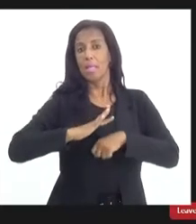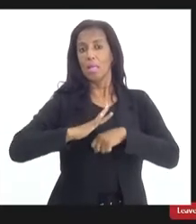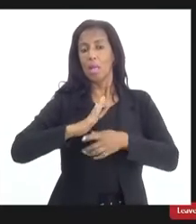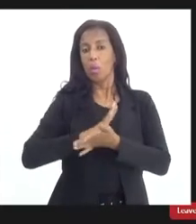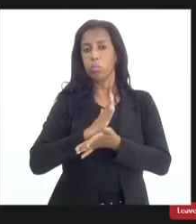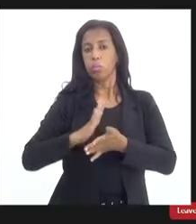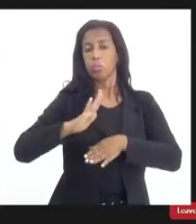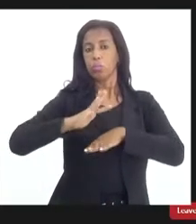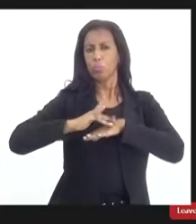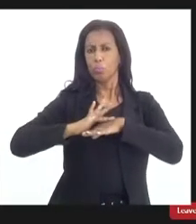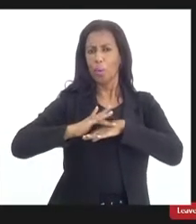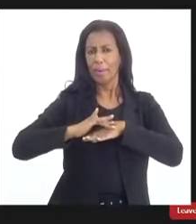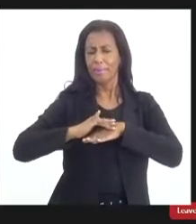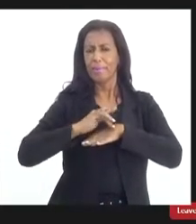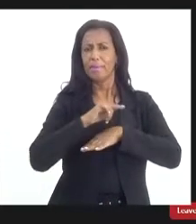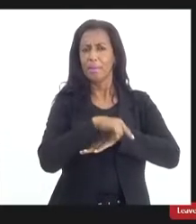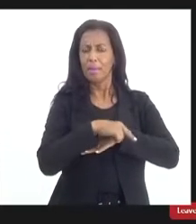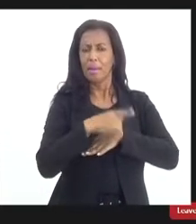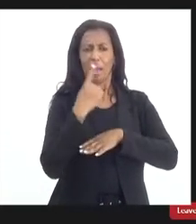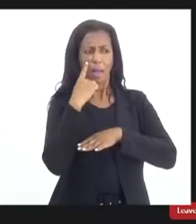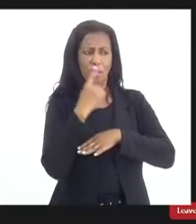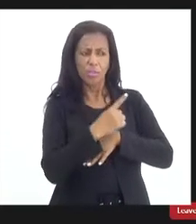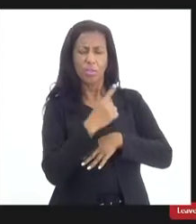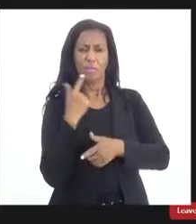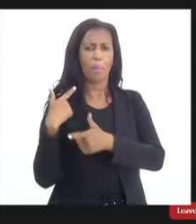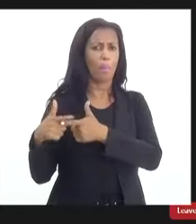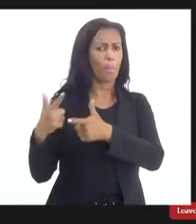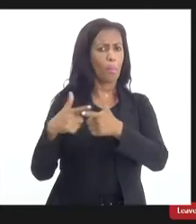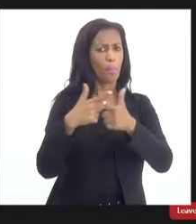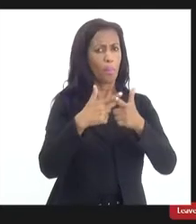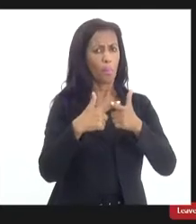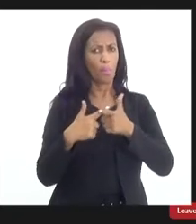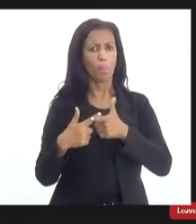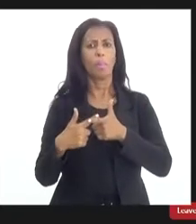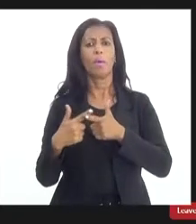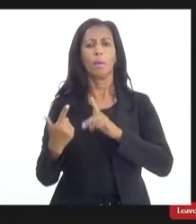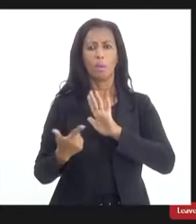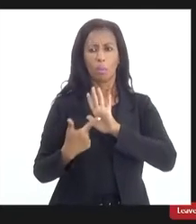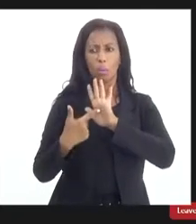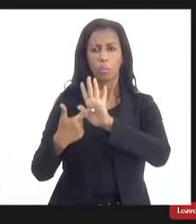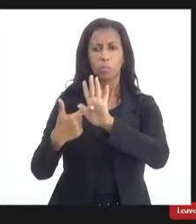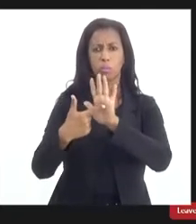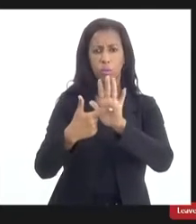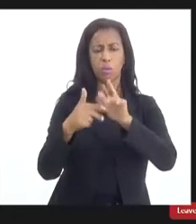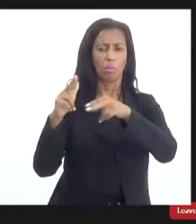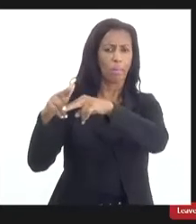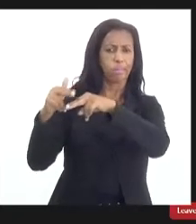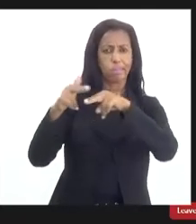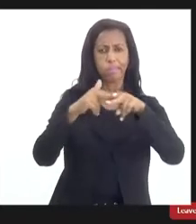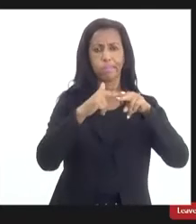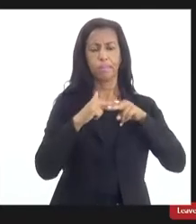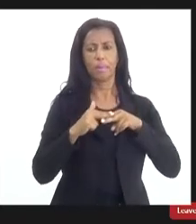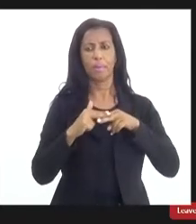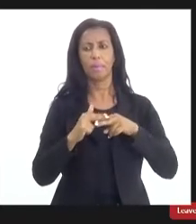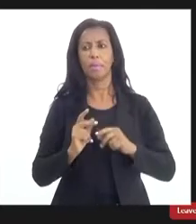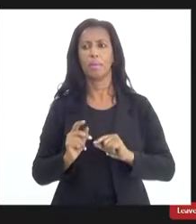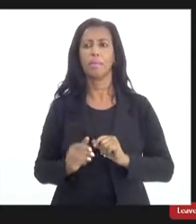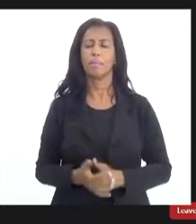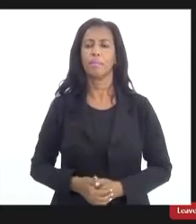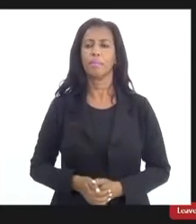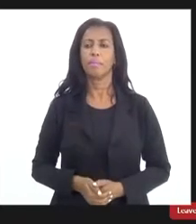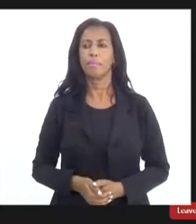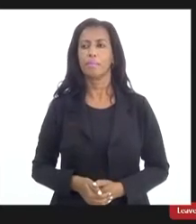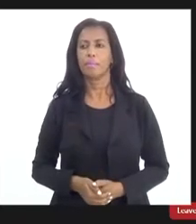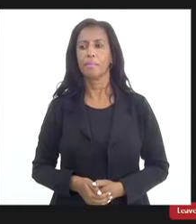levantado vários problemas identificando vários casos. E por que eu falei